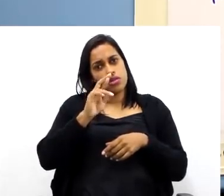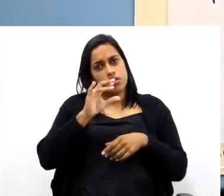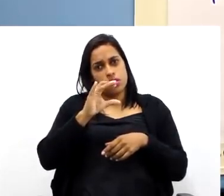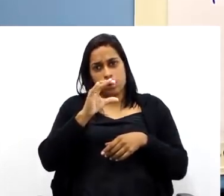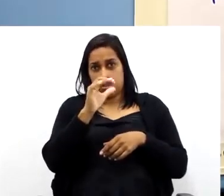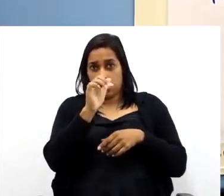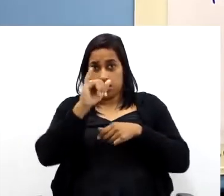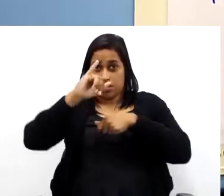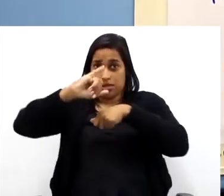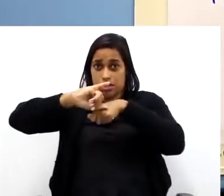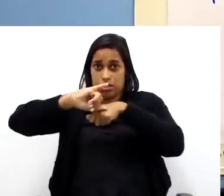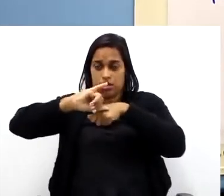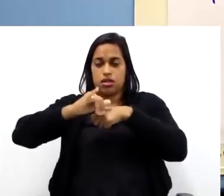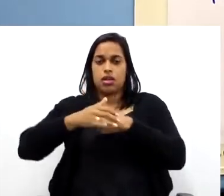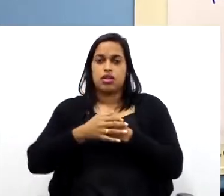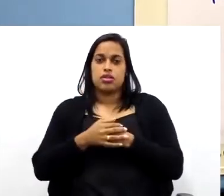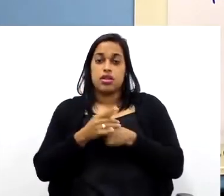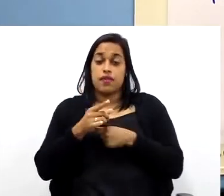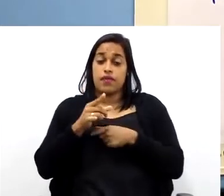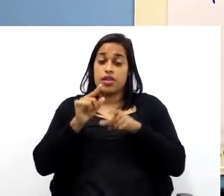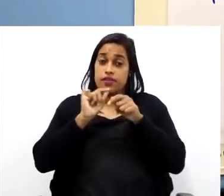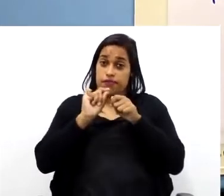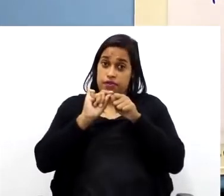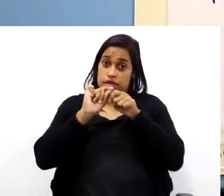da base.